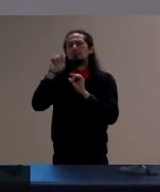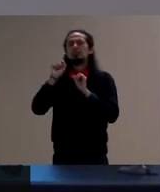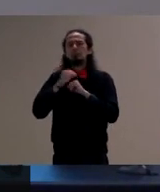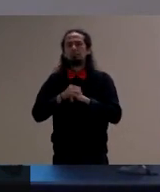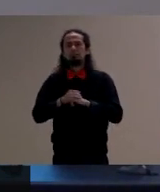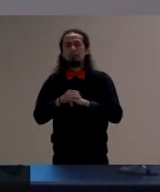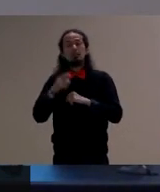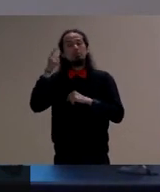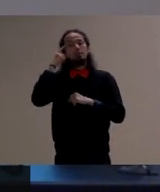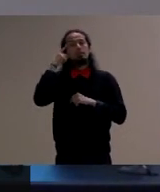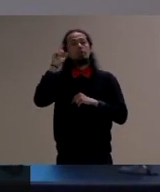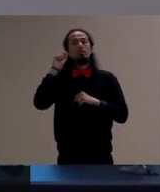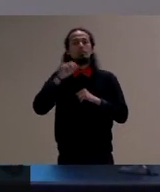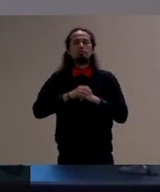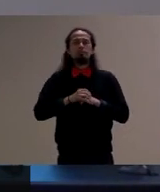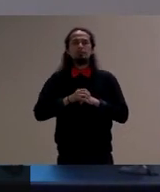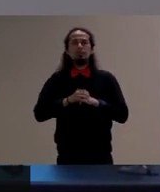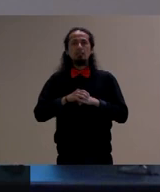pensar que